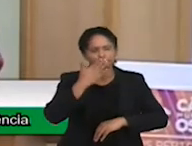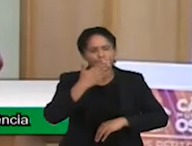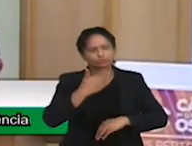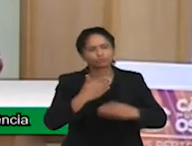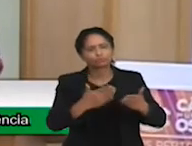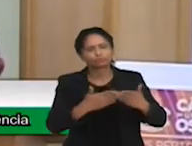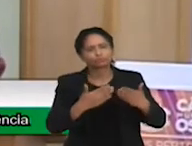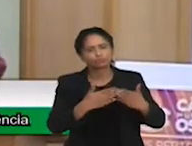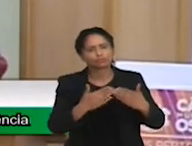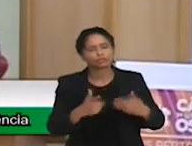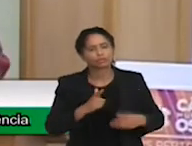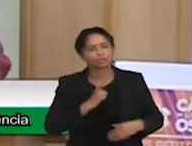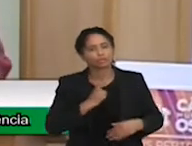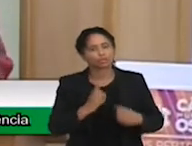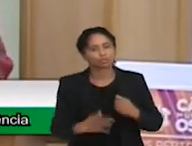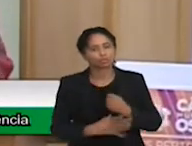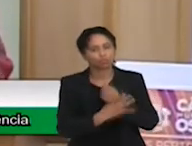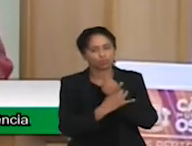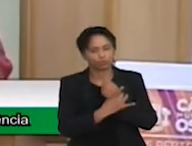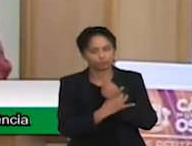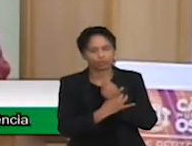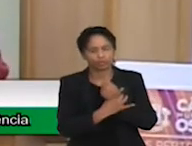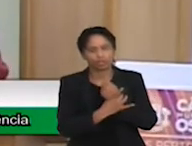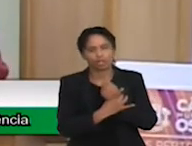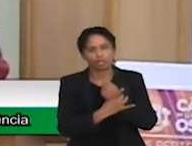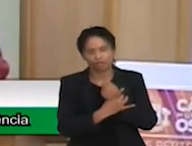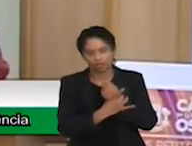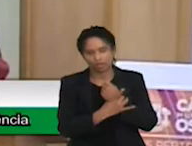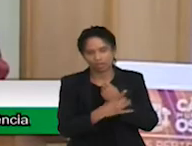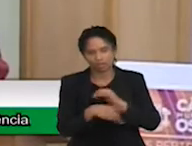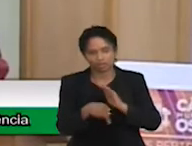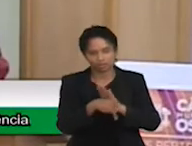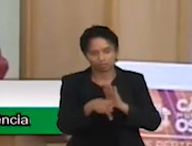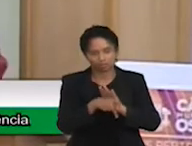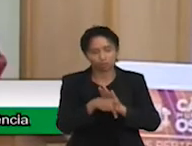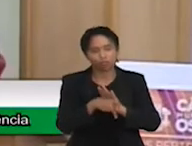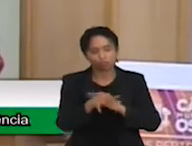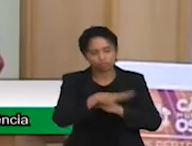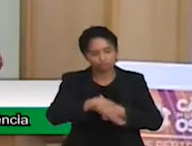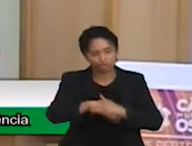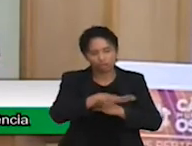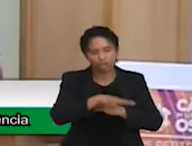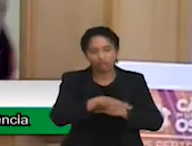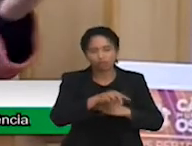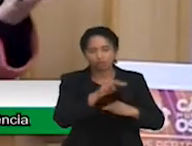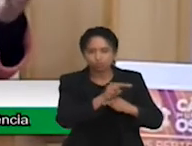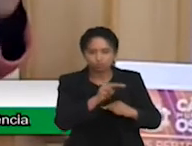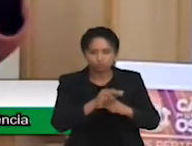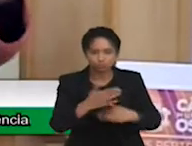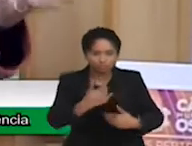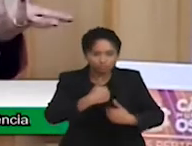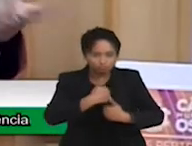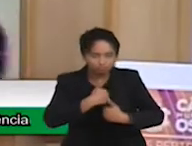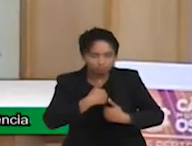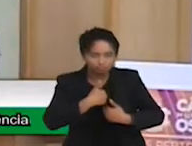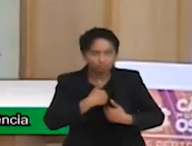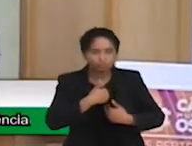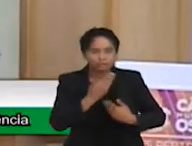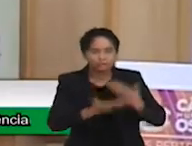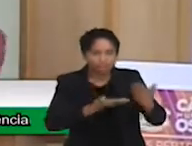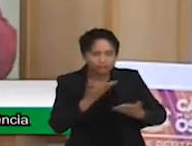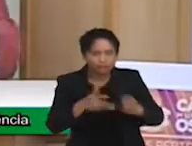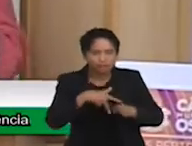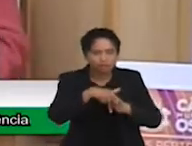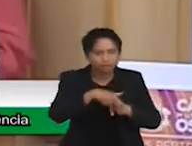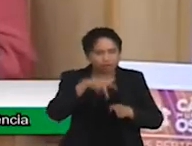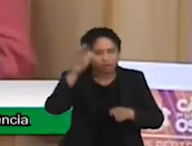convênio de eco e de hidroterapia fosse para outra secretaria, porque eu falei, olha, ali eu já era frustrada, porque